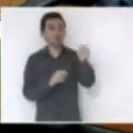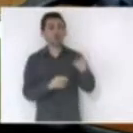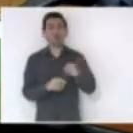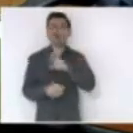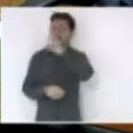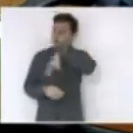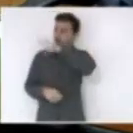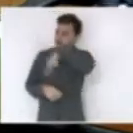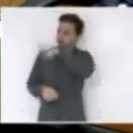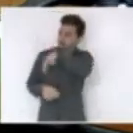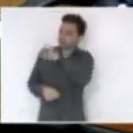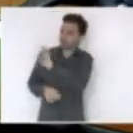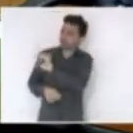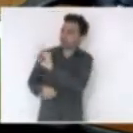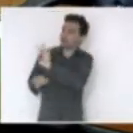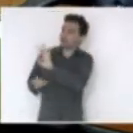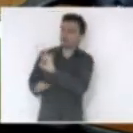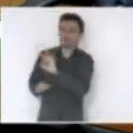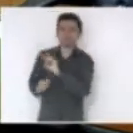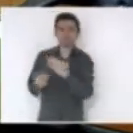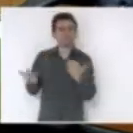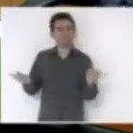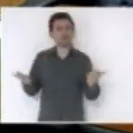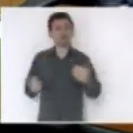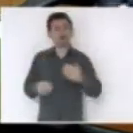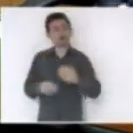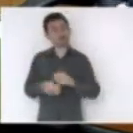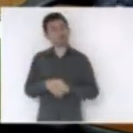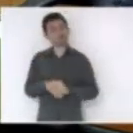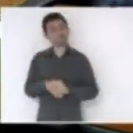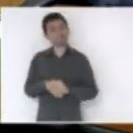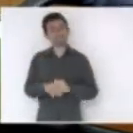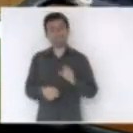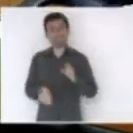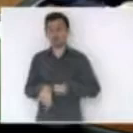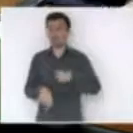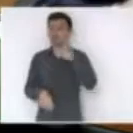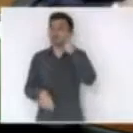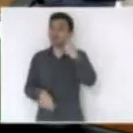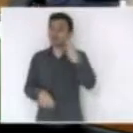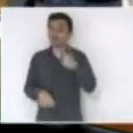você tem razão agora na prática não é bem essa razão que nós temos